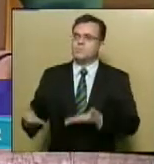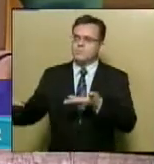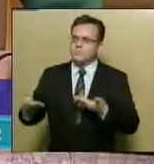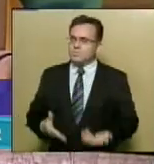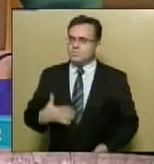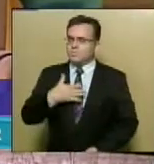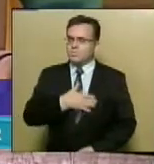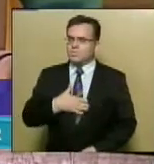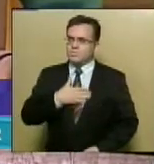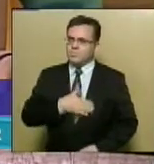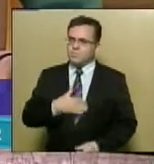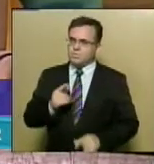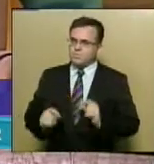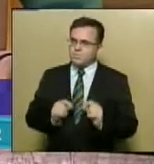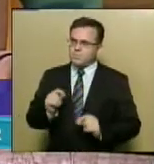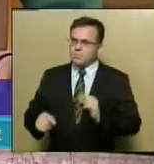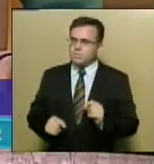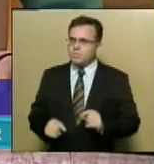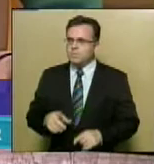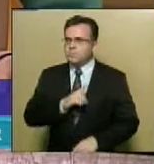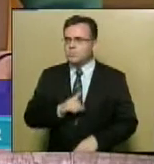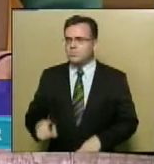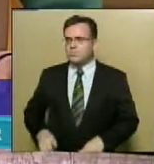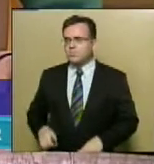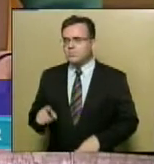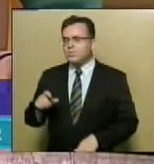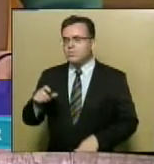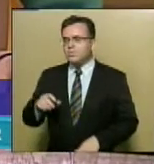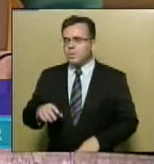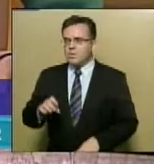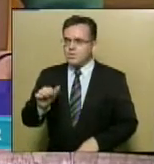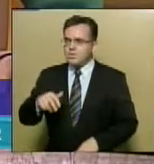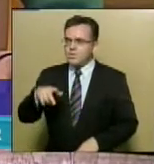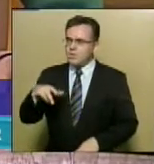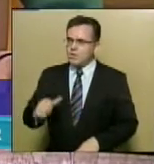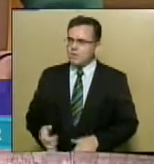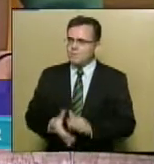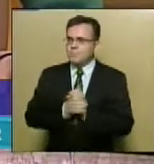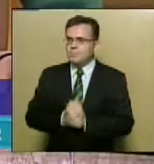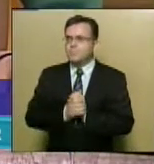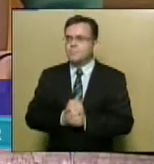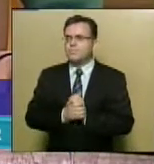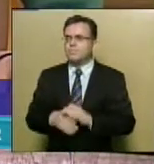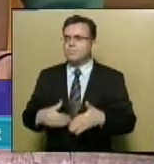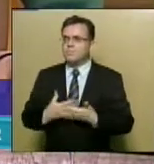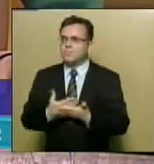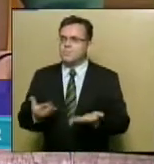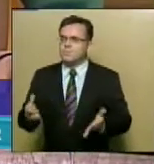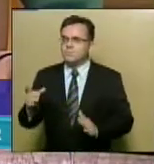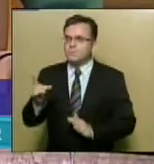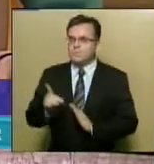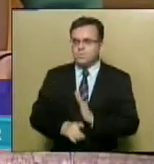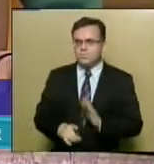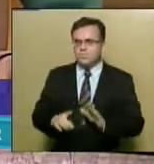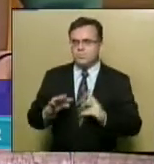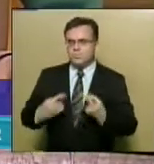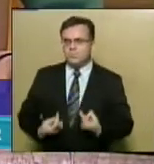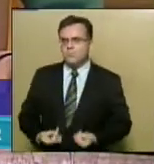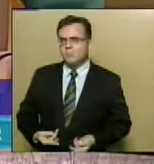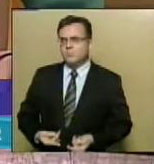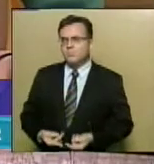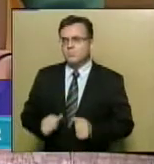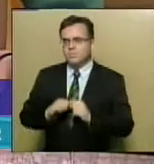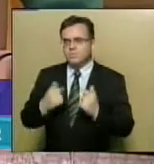falar, em nome do Poder Legislativo, a deputada Ana Lúcia, que ocupou a tribuna para homenagear, em nome da Comissão de Direitos Humanos da Assembleia Legislativa,